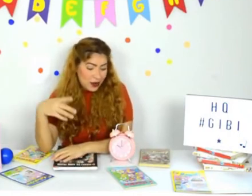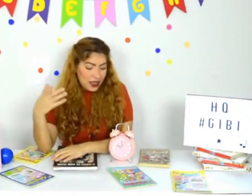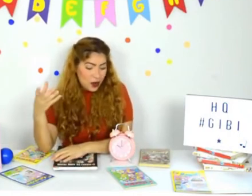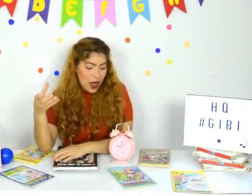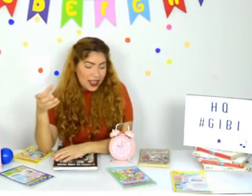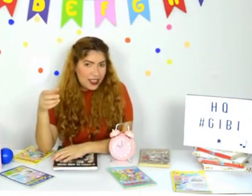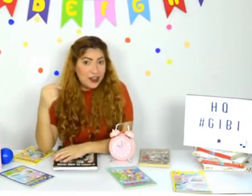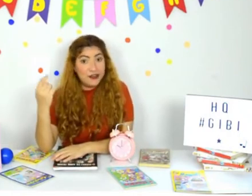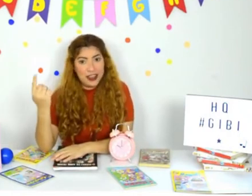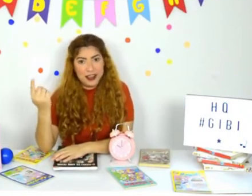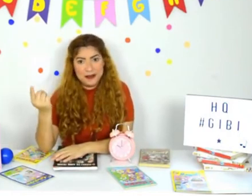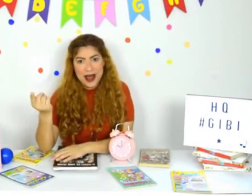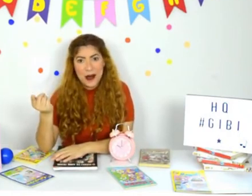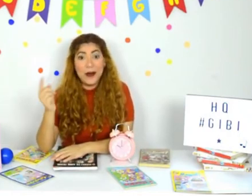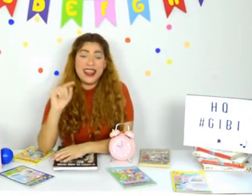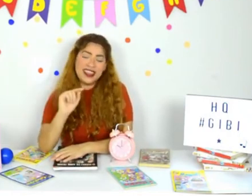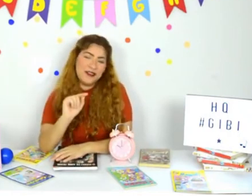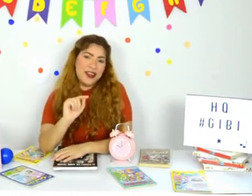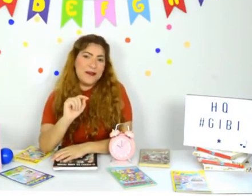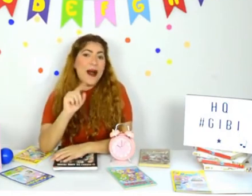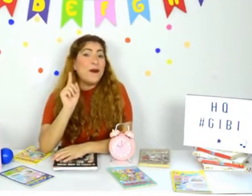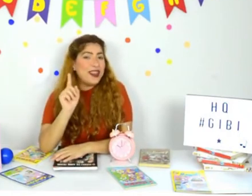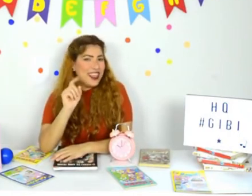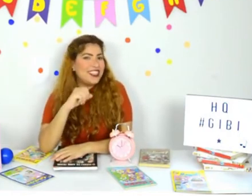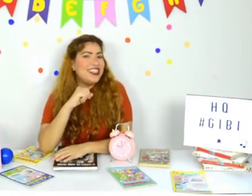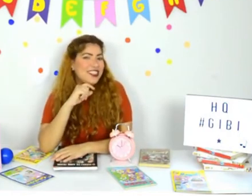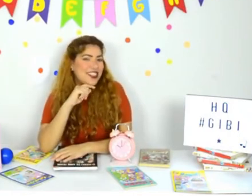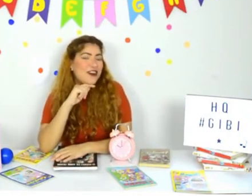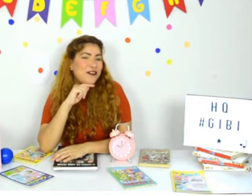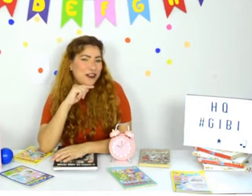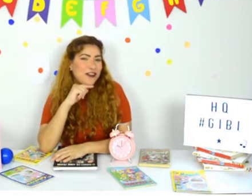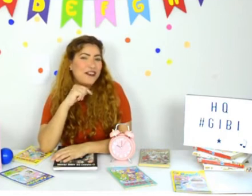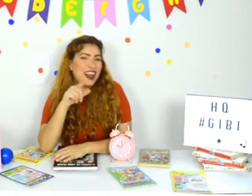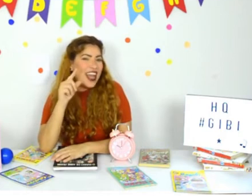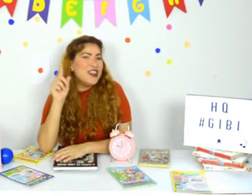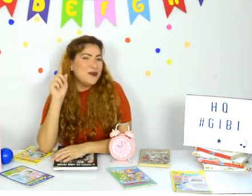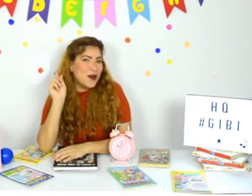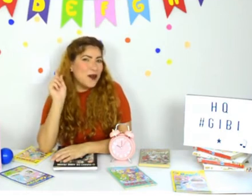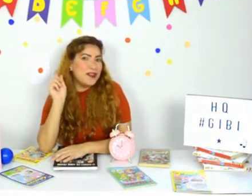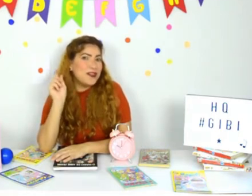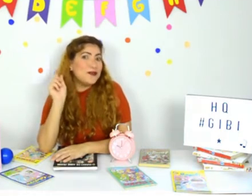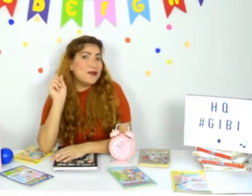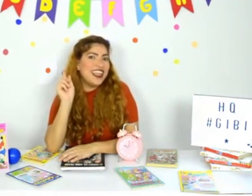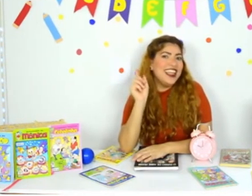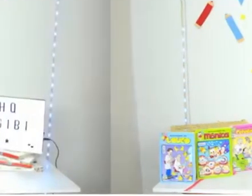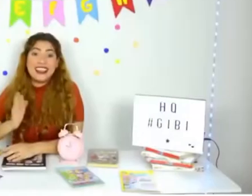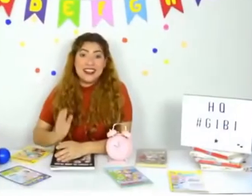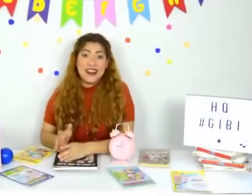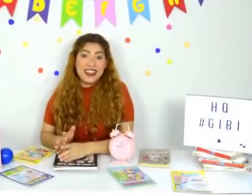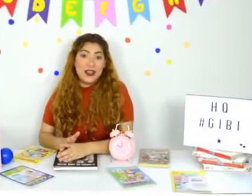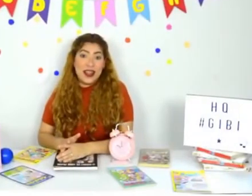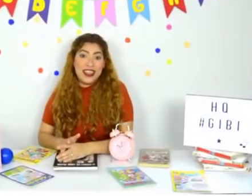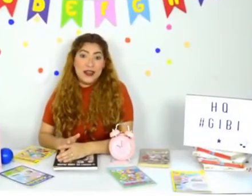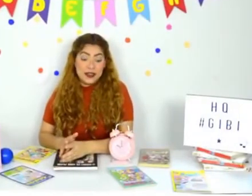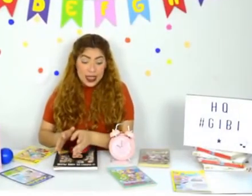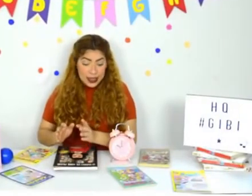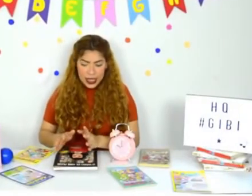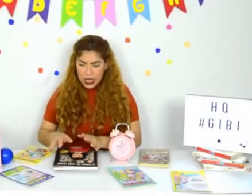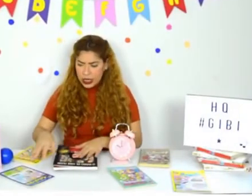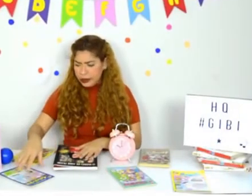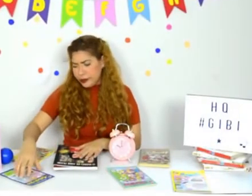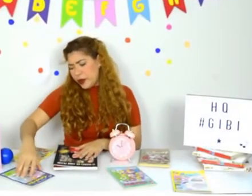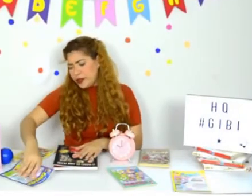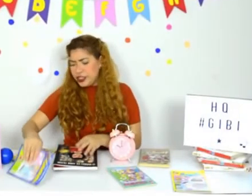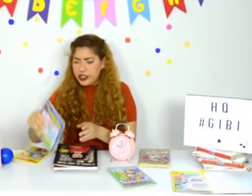elas apresentam linguagem verbal e não verbal, que a gente já ouviu falar em um outro vídeo por aí. As histórias em quadrinhos